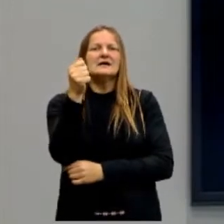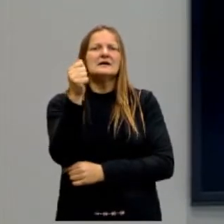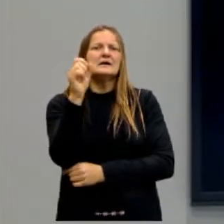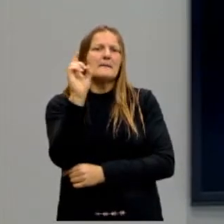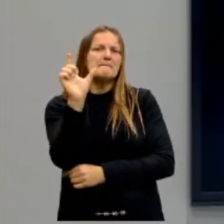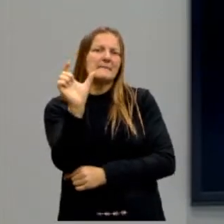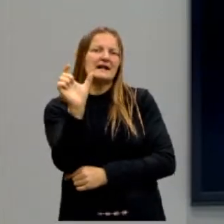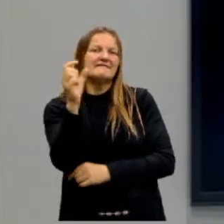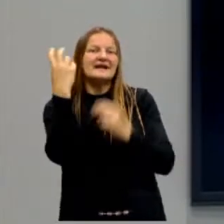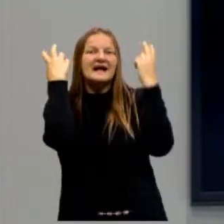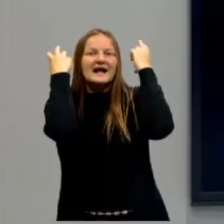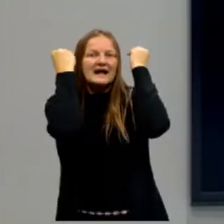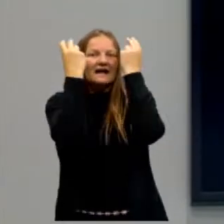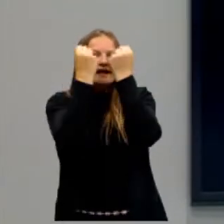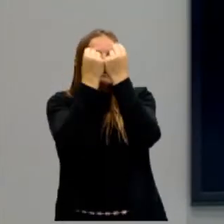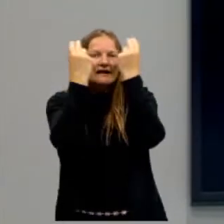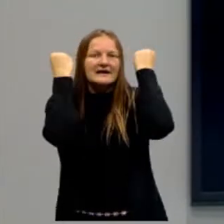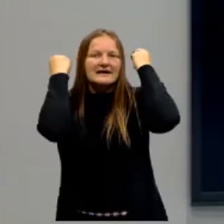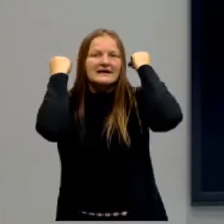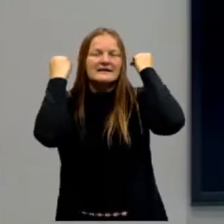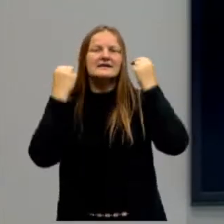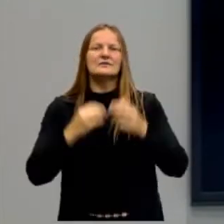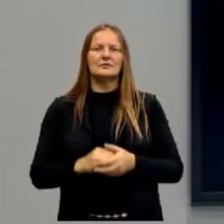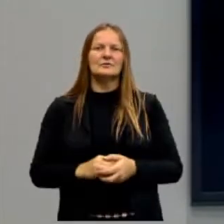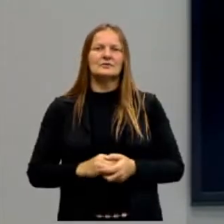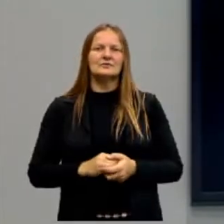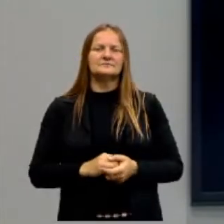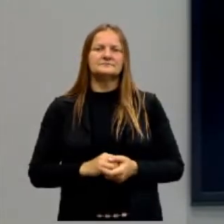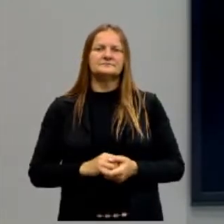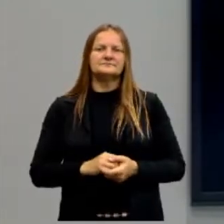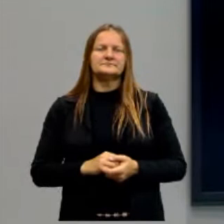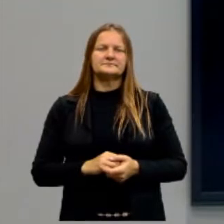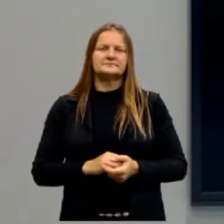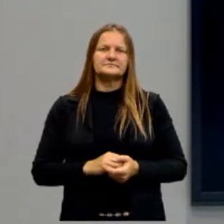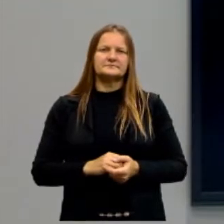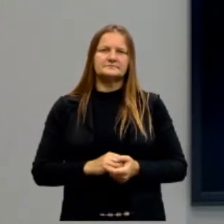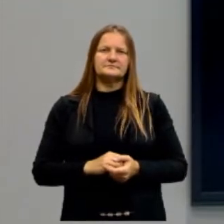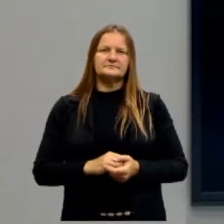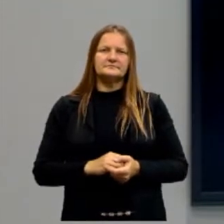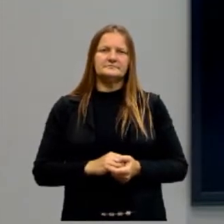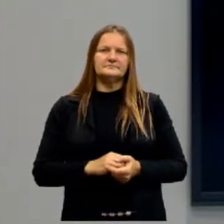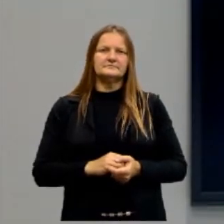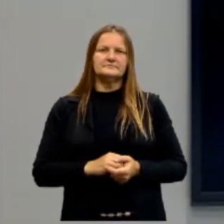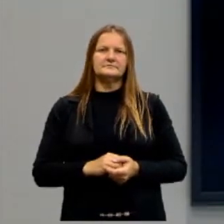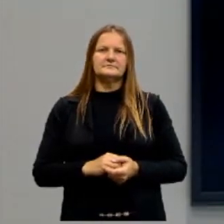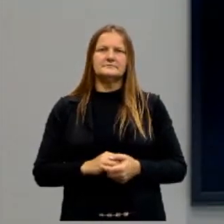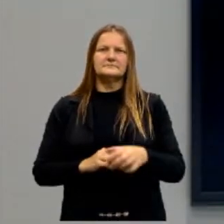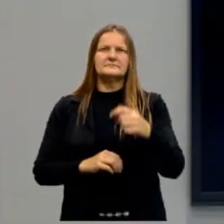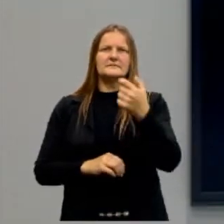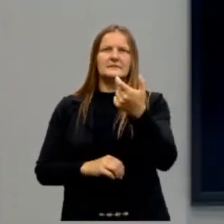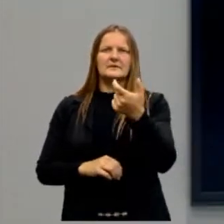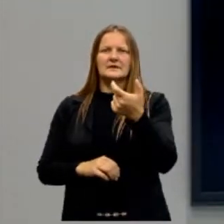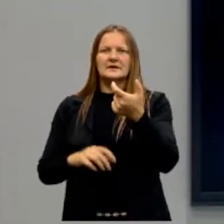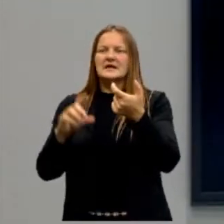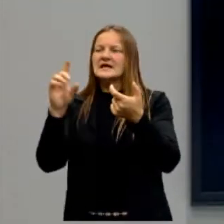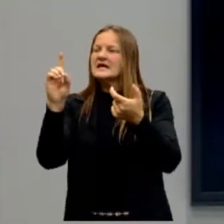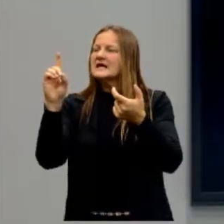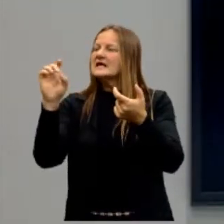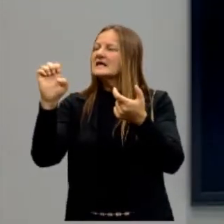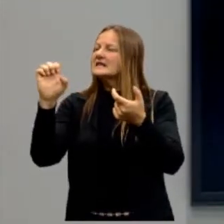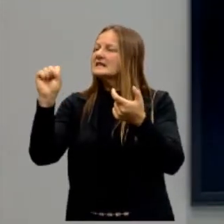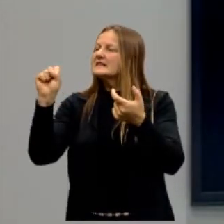despotés. Desculpe, meu grego está meio desafiado aqui, não está bem afinado aqui, meu grego. Mas o despotés,